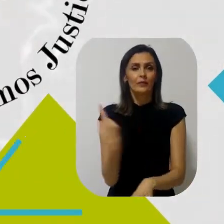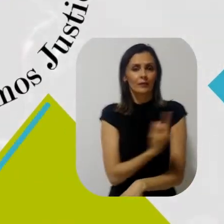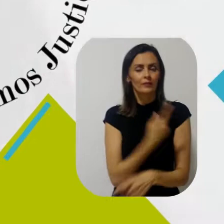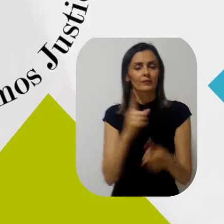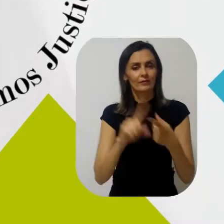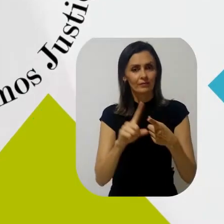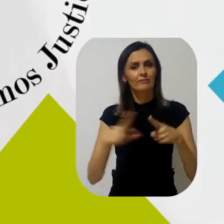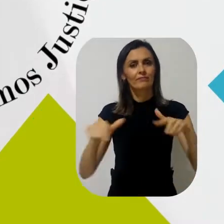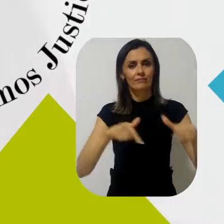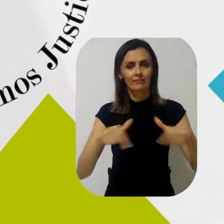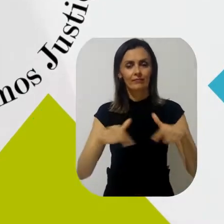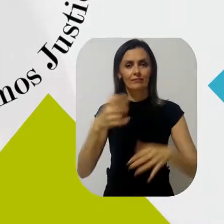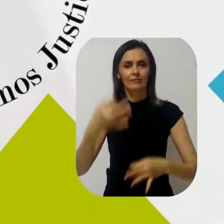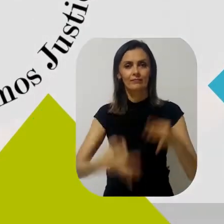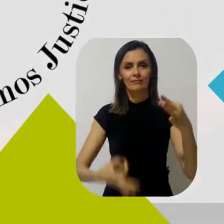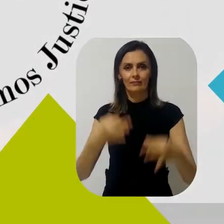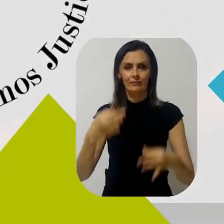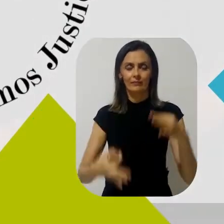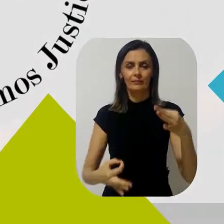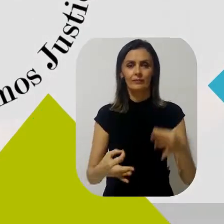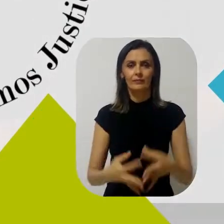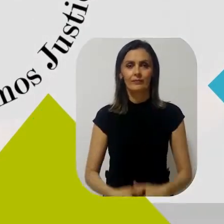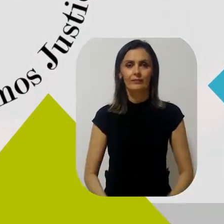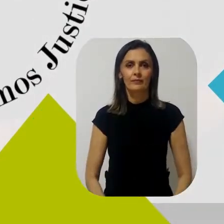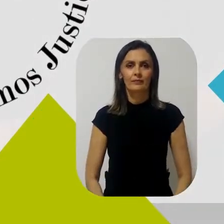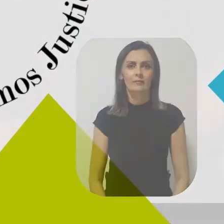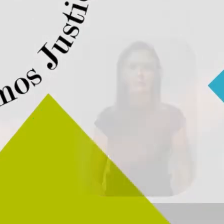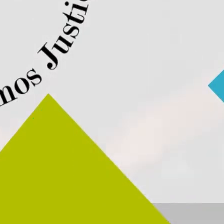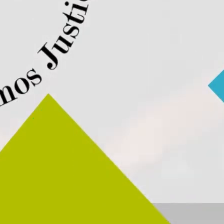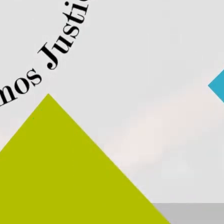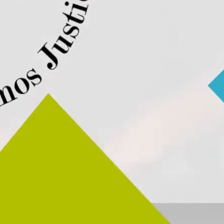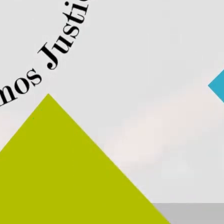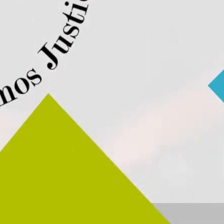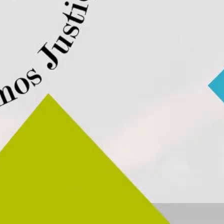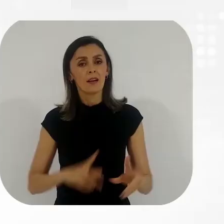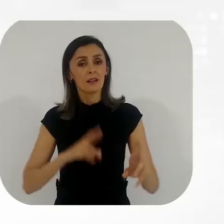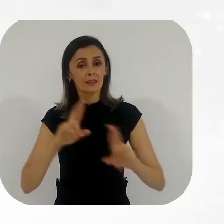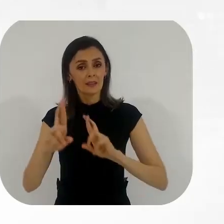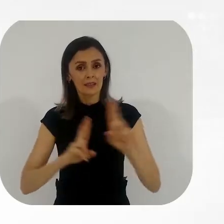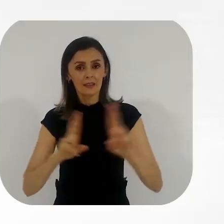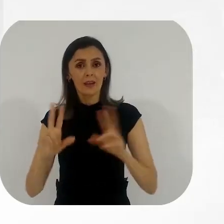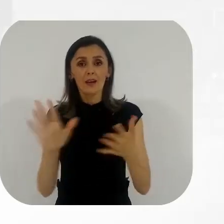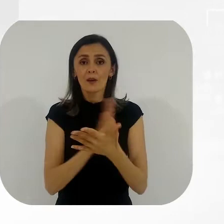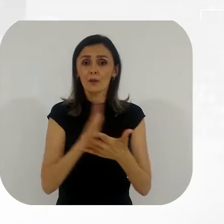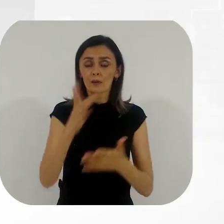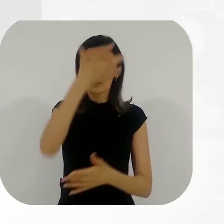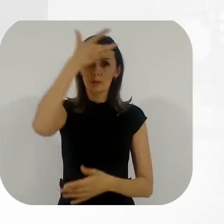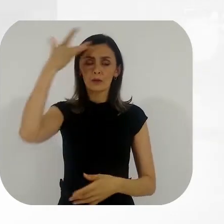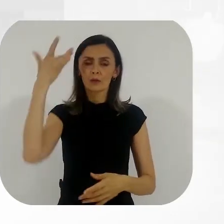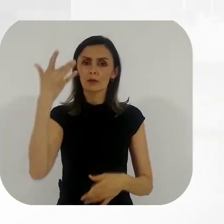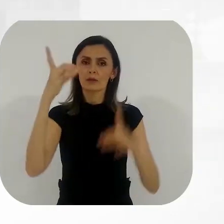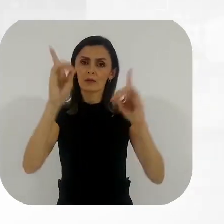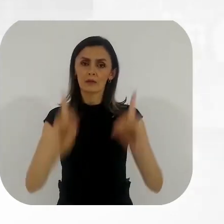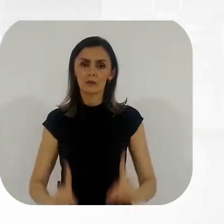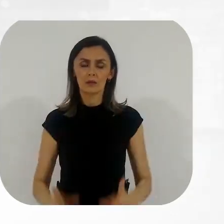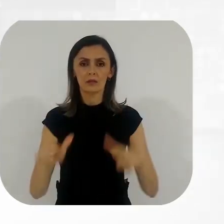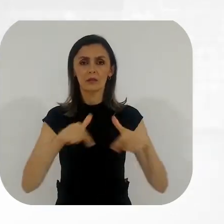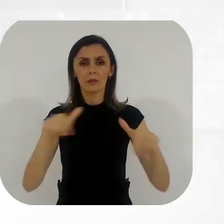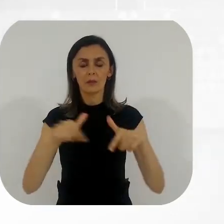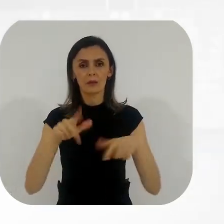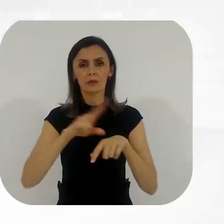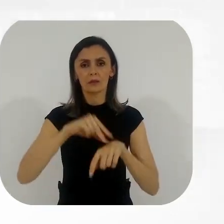Judiciário Inclusivo, nós também fazemos justiça. Série de reportagens para